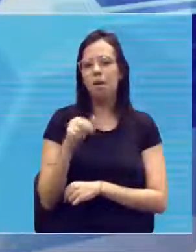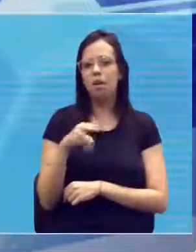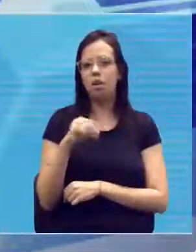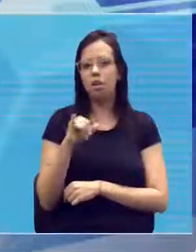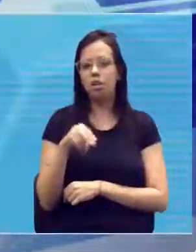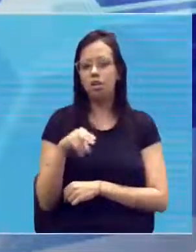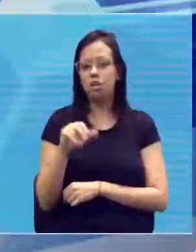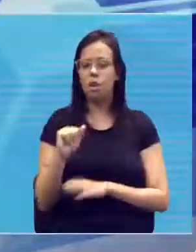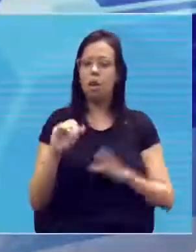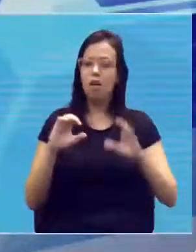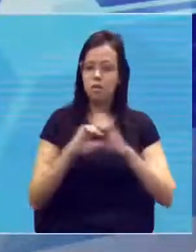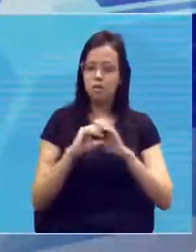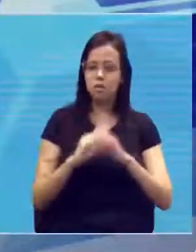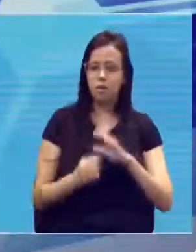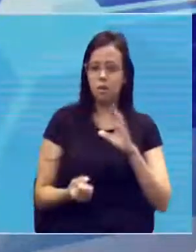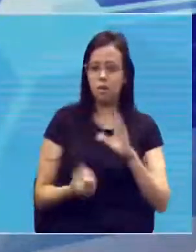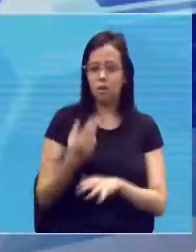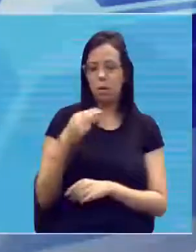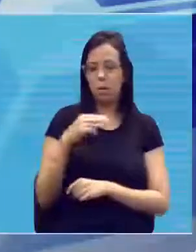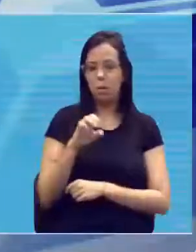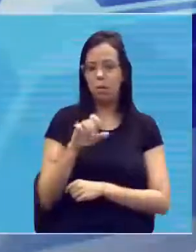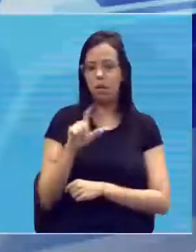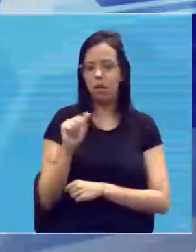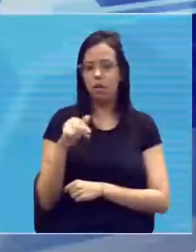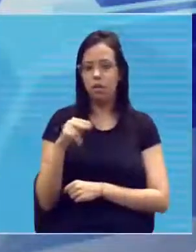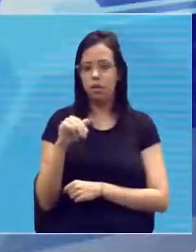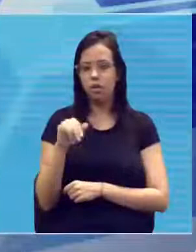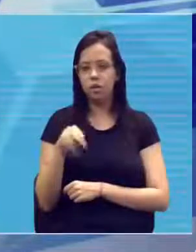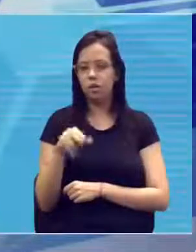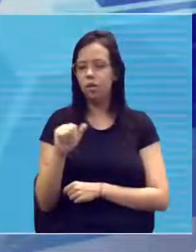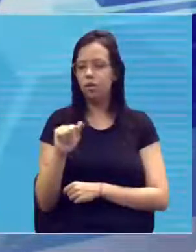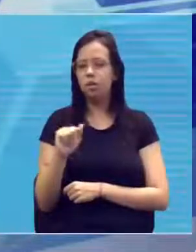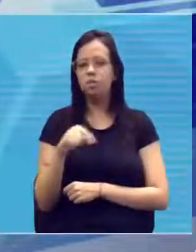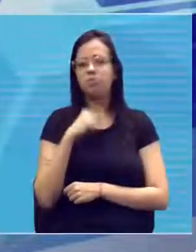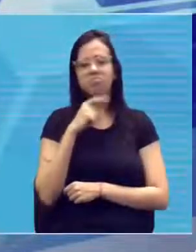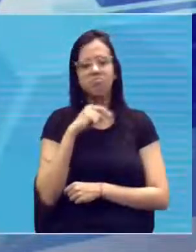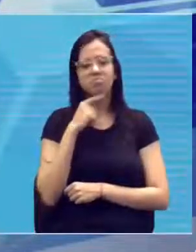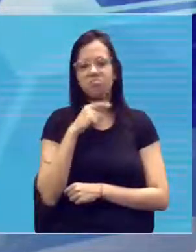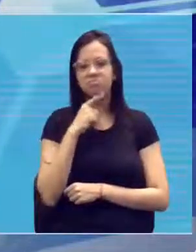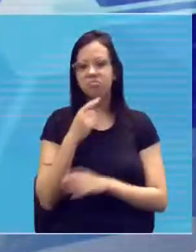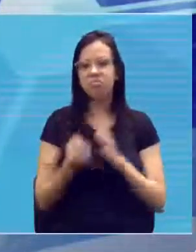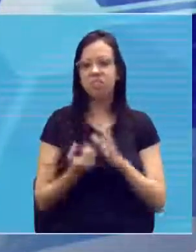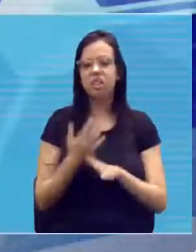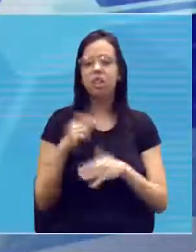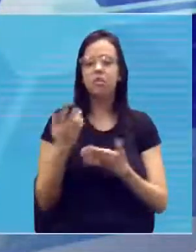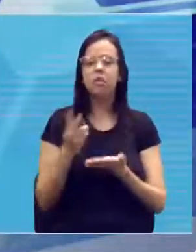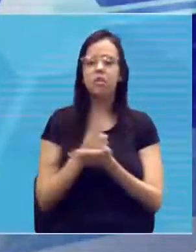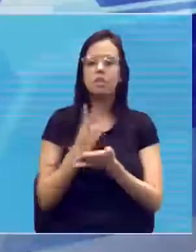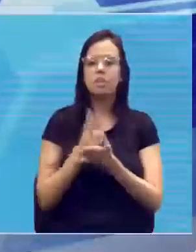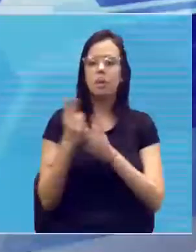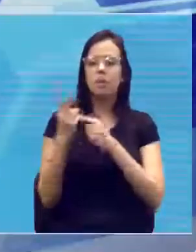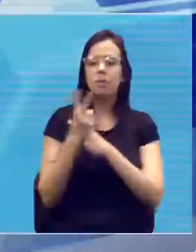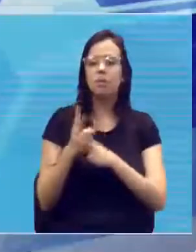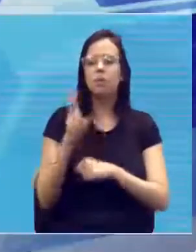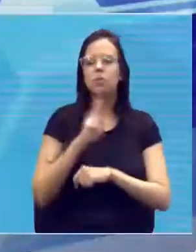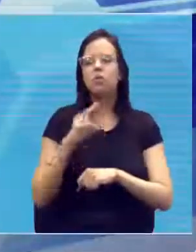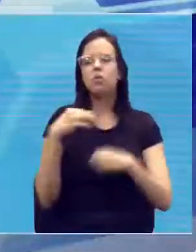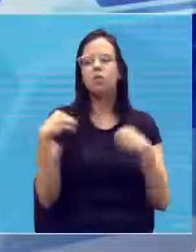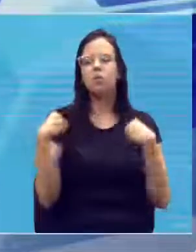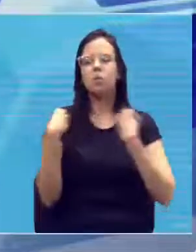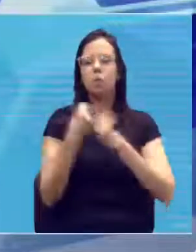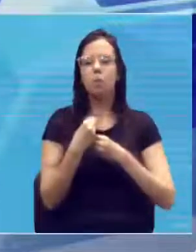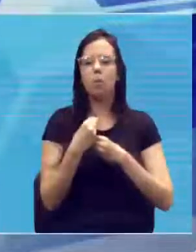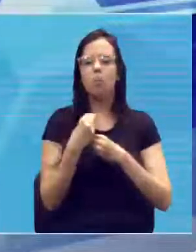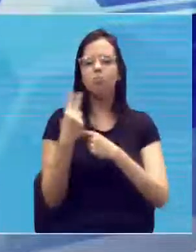as células que produzem a melanina, não produziam mais melanina. Então, normalmente, você vê ele sempre muito protegido, cheio de roupa, coberto,